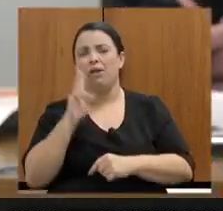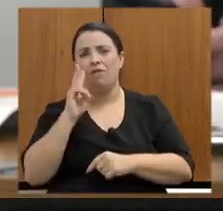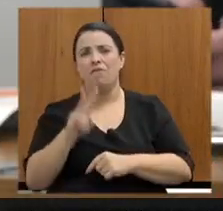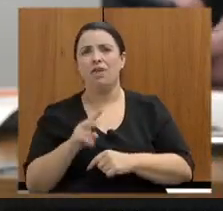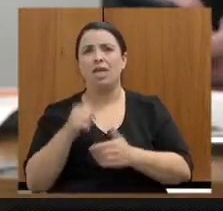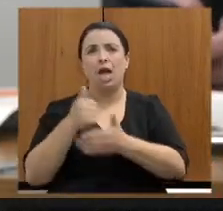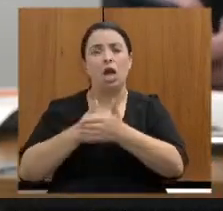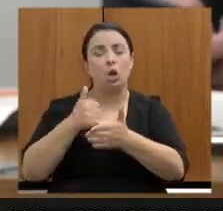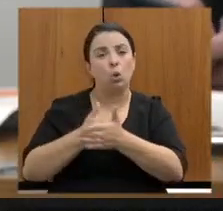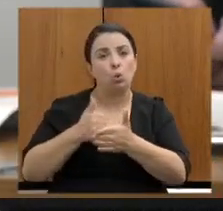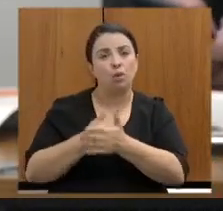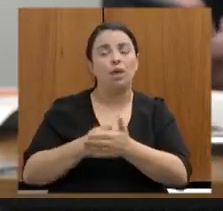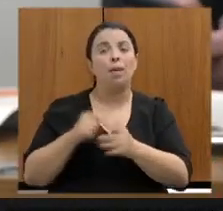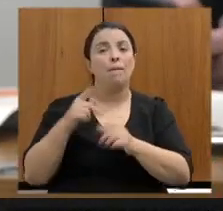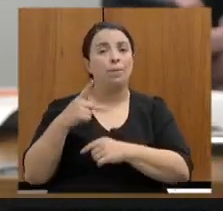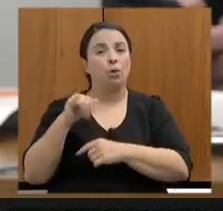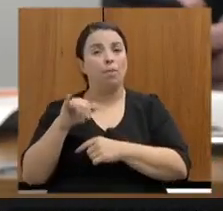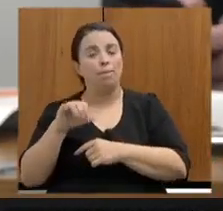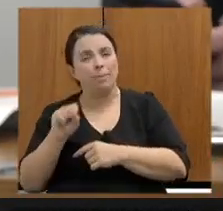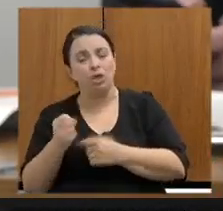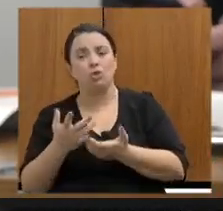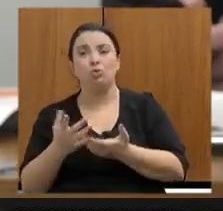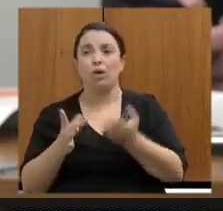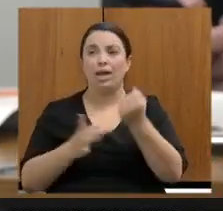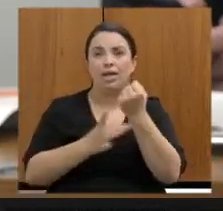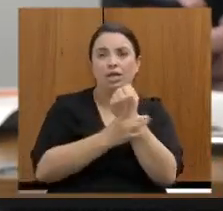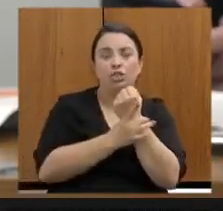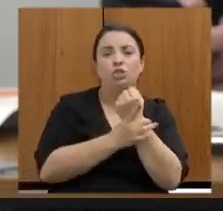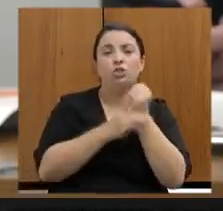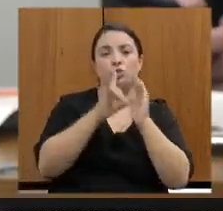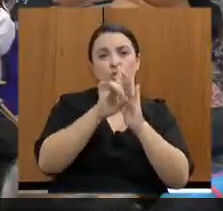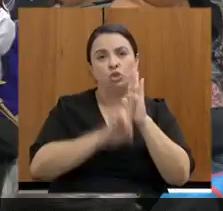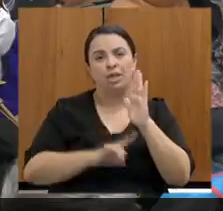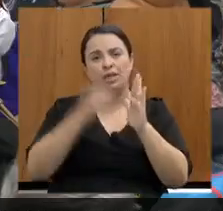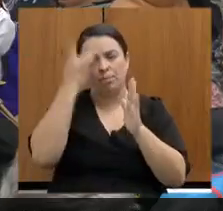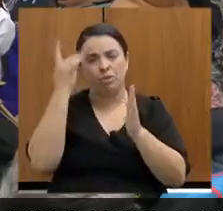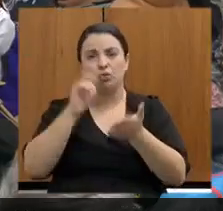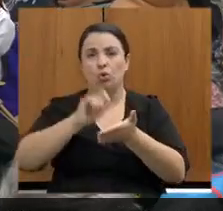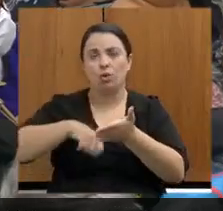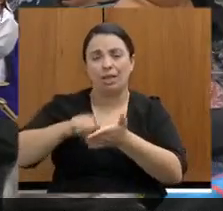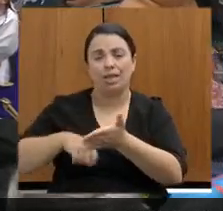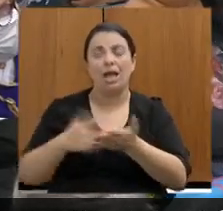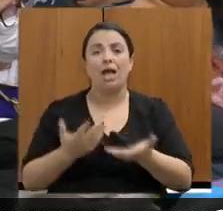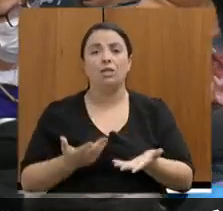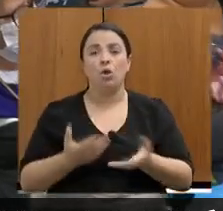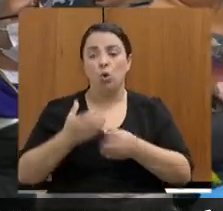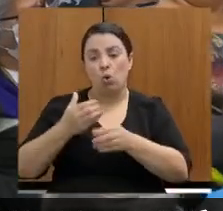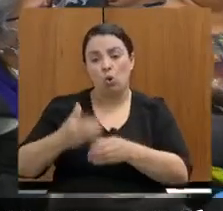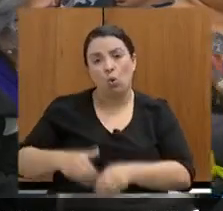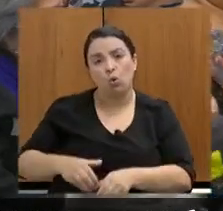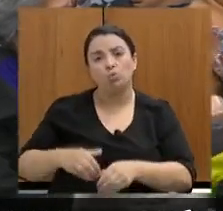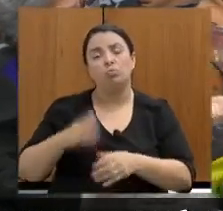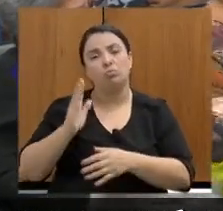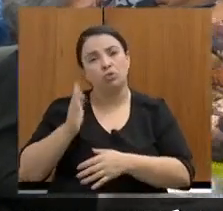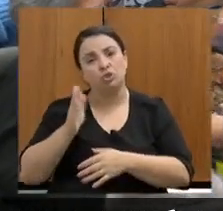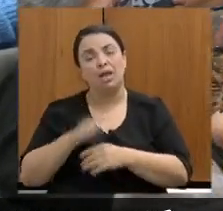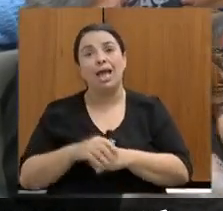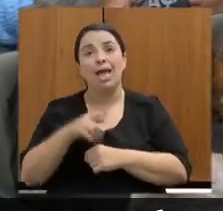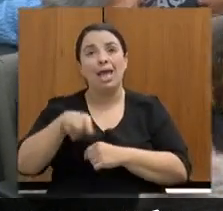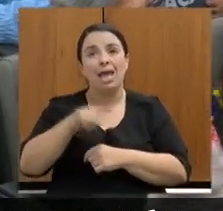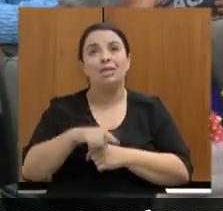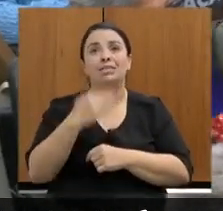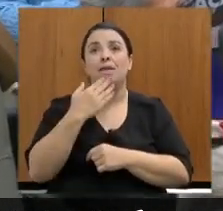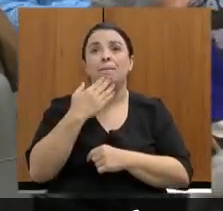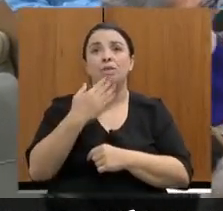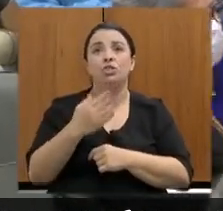pílice salarial da educação, pela garantia dos direitos dos convocados, concurso público já, todos esses são pedidos relevantes de